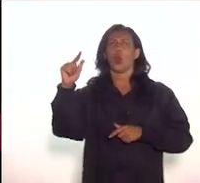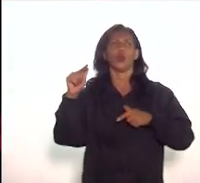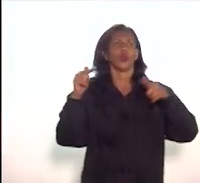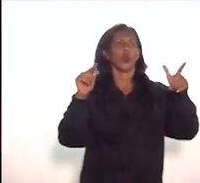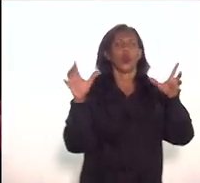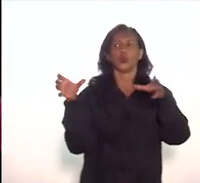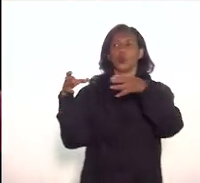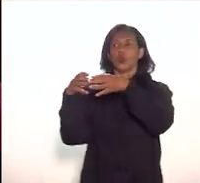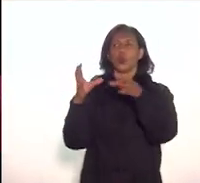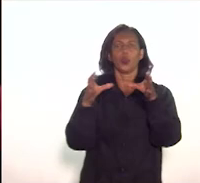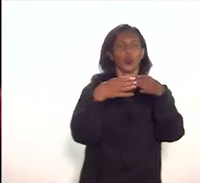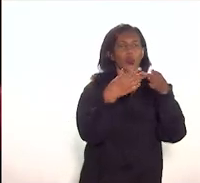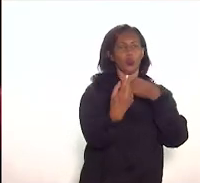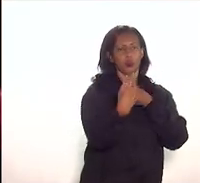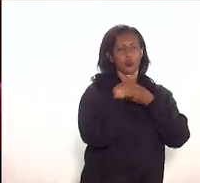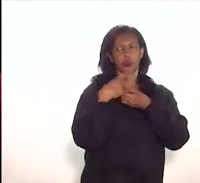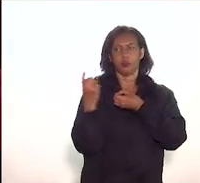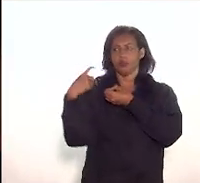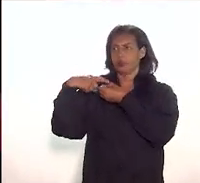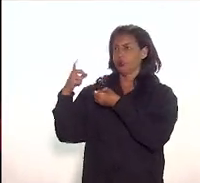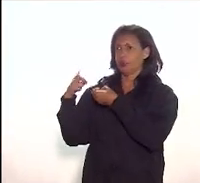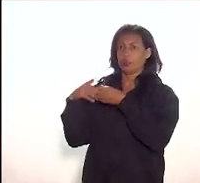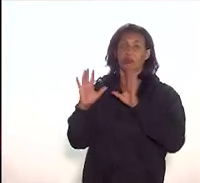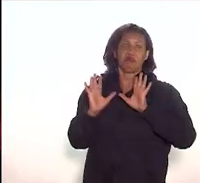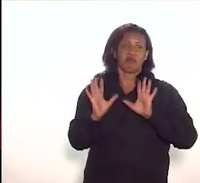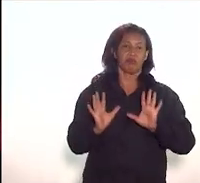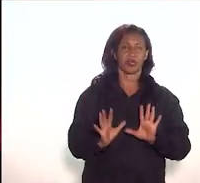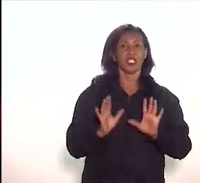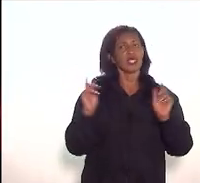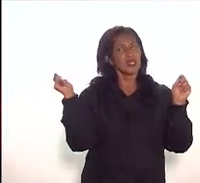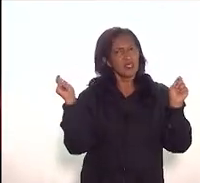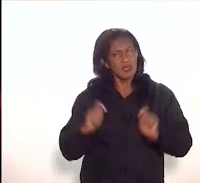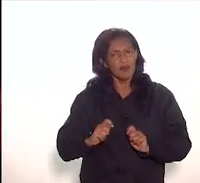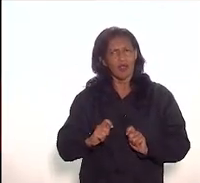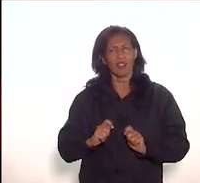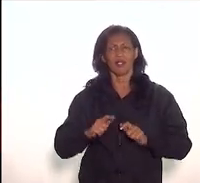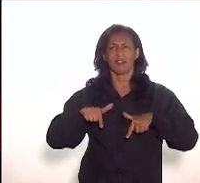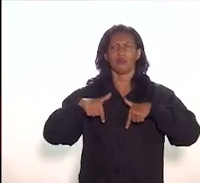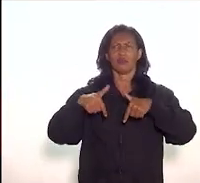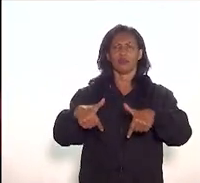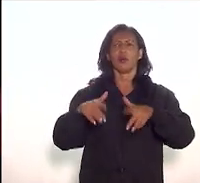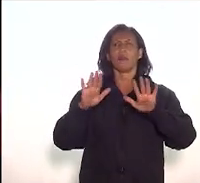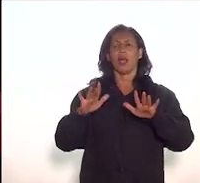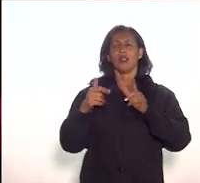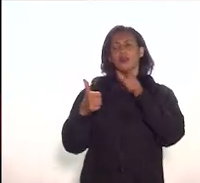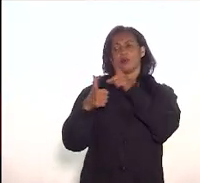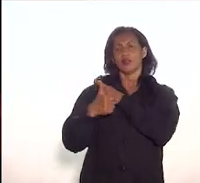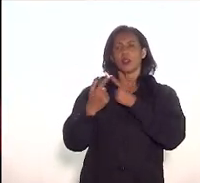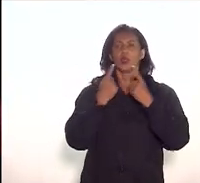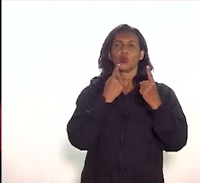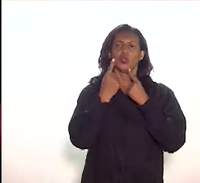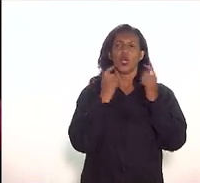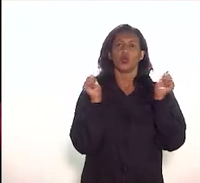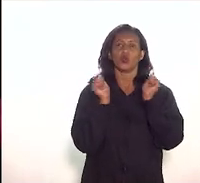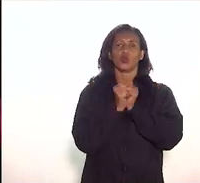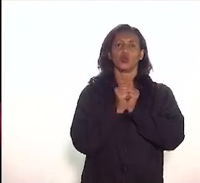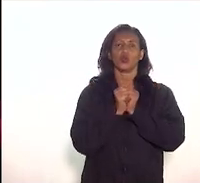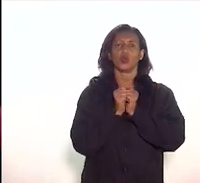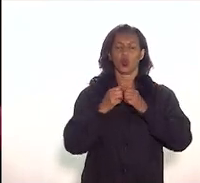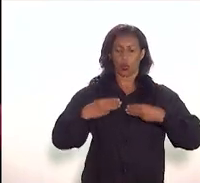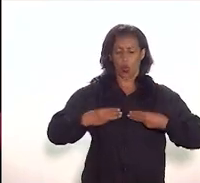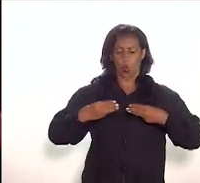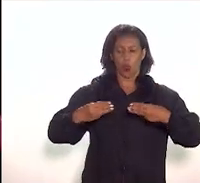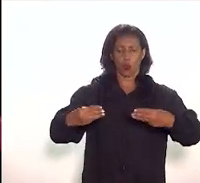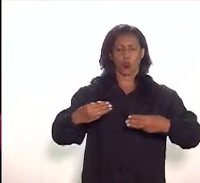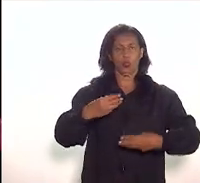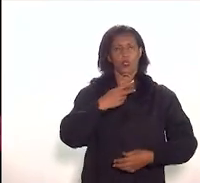outras instâncias em outros âmbitos que se faça mas que se faça em diálogo com o museu da república e reconhecendo o